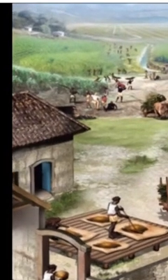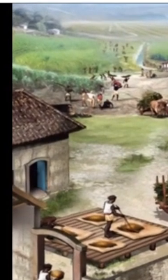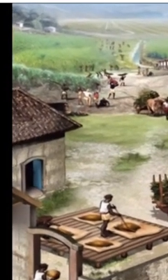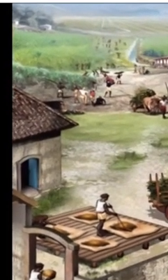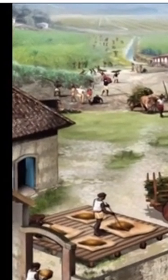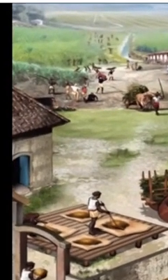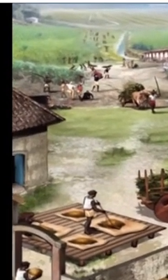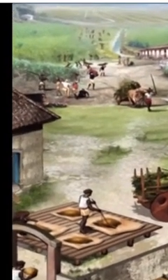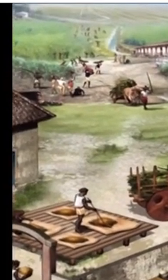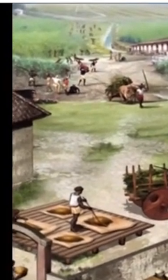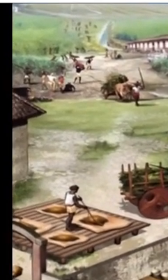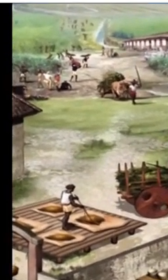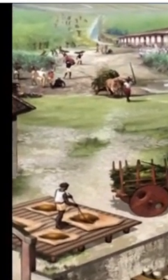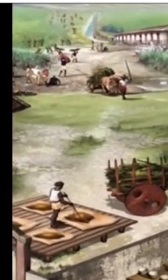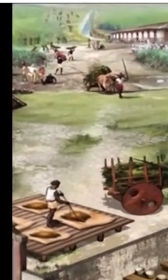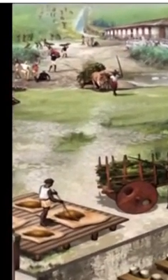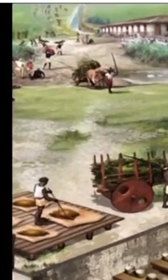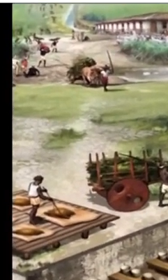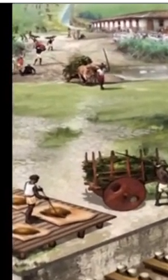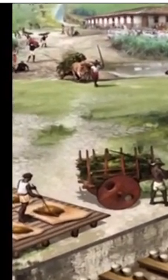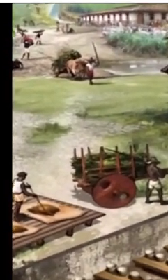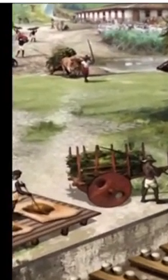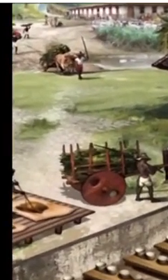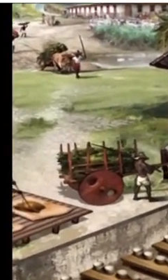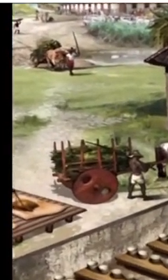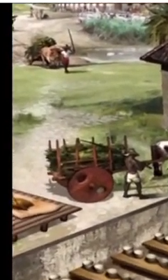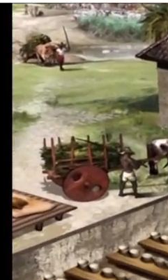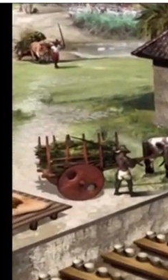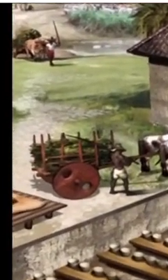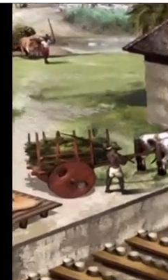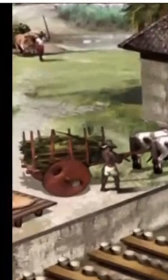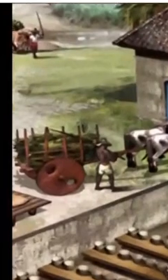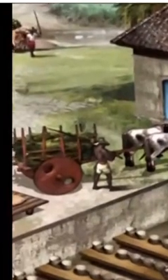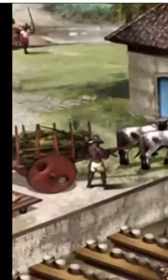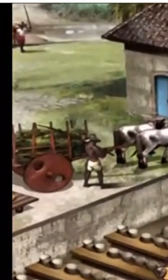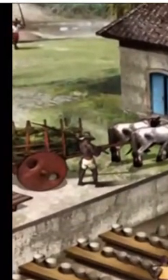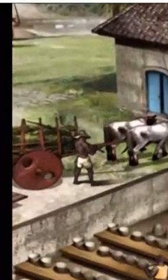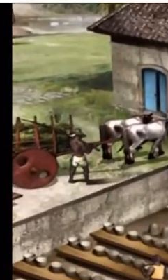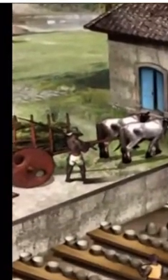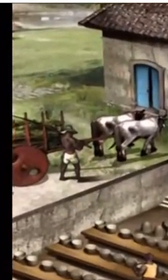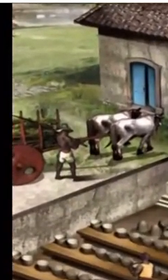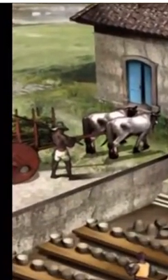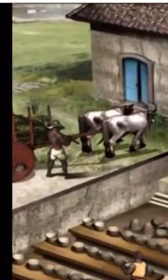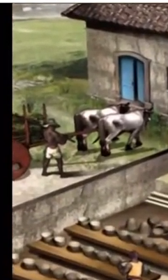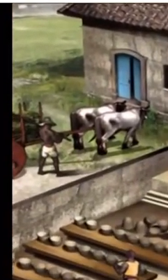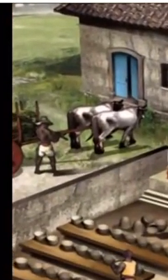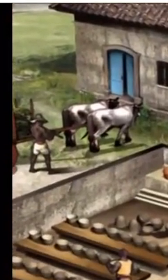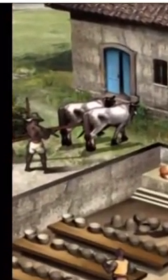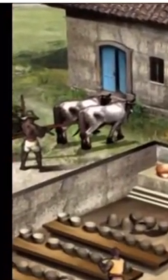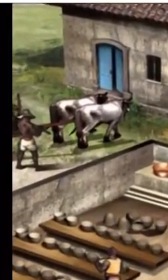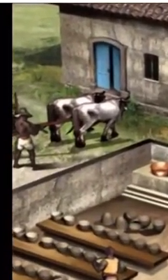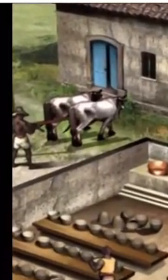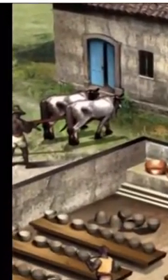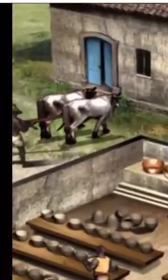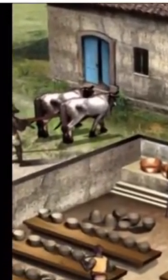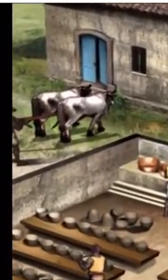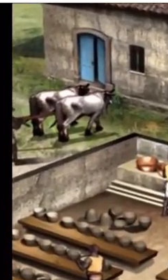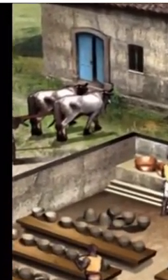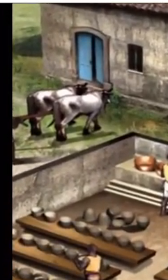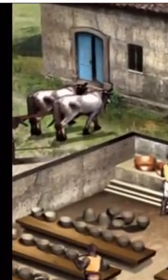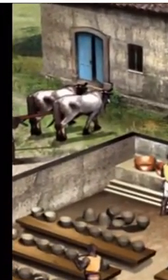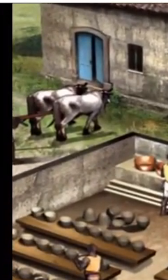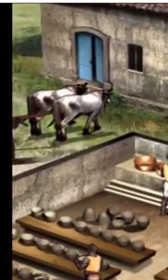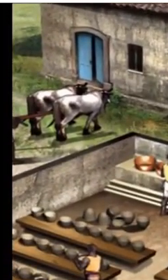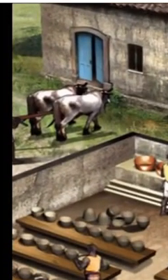O processo de produção açucareira era complexo e envolvia muitas etapas. A mão de obra escrava era a